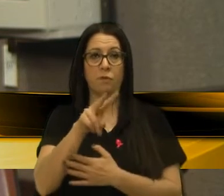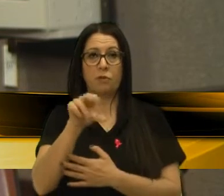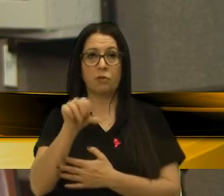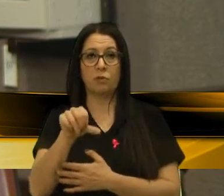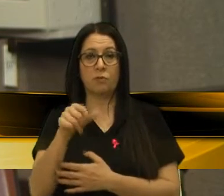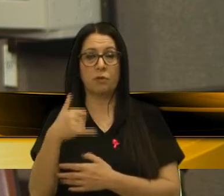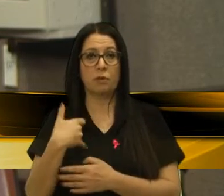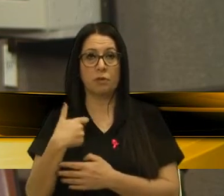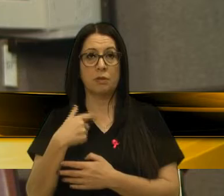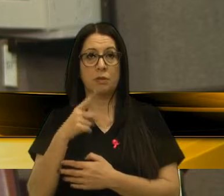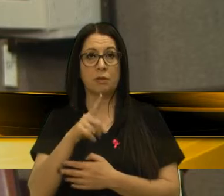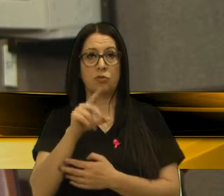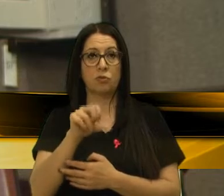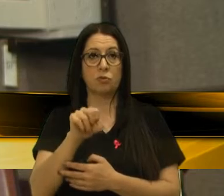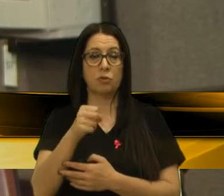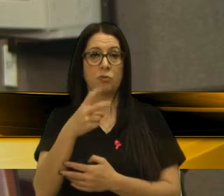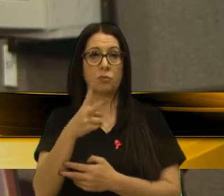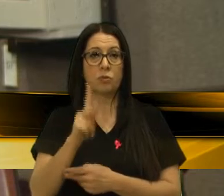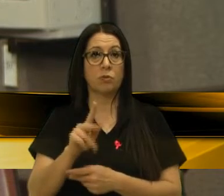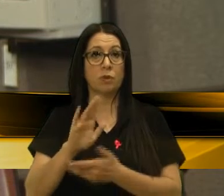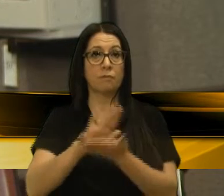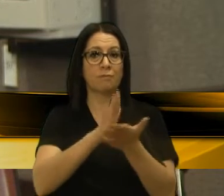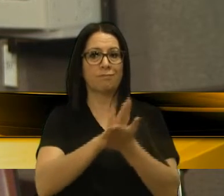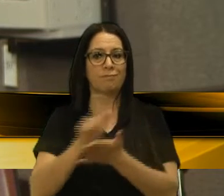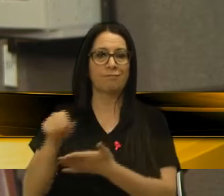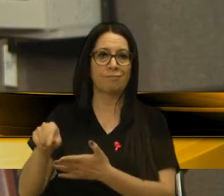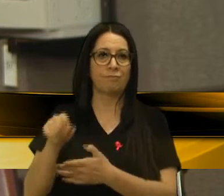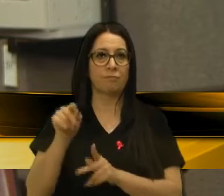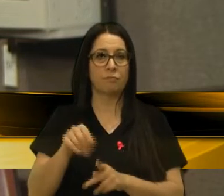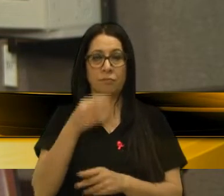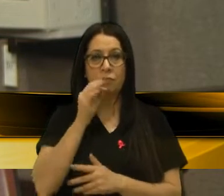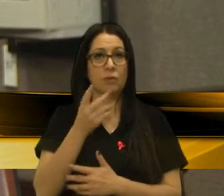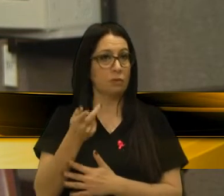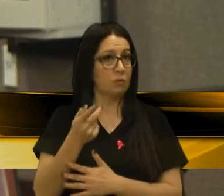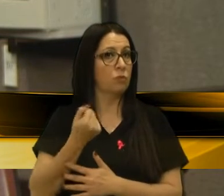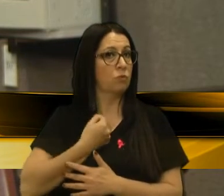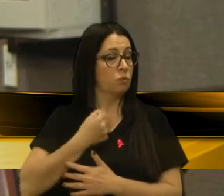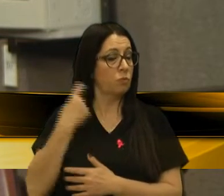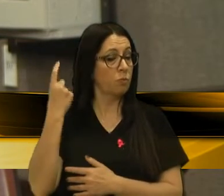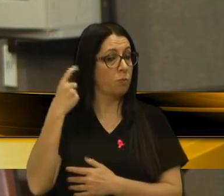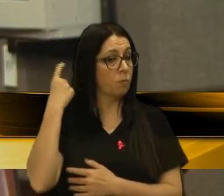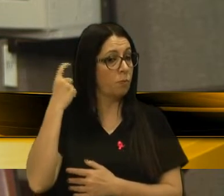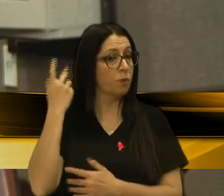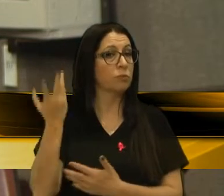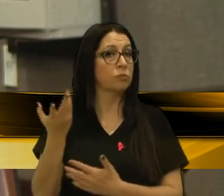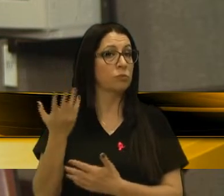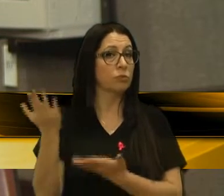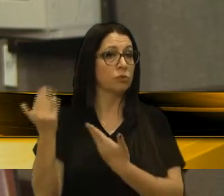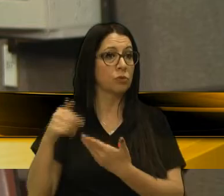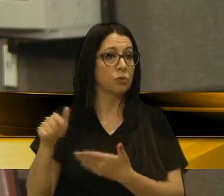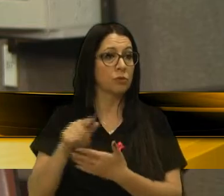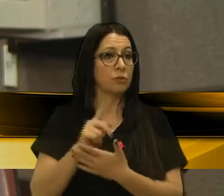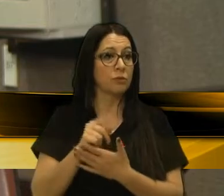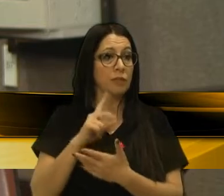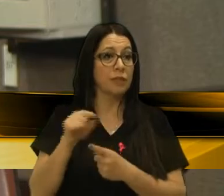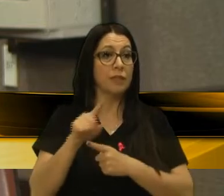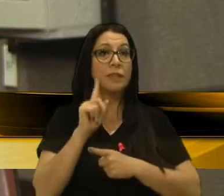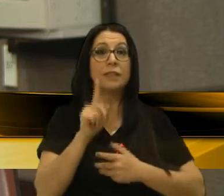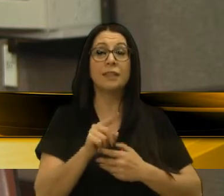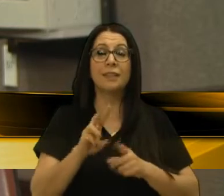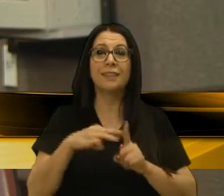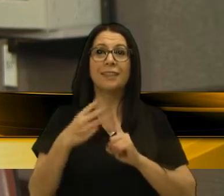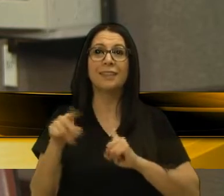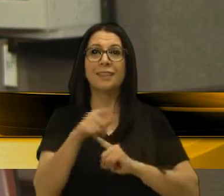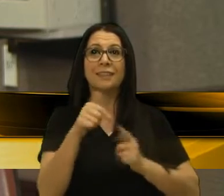pessoas foram vítimas de assassinato em Caxias do Sul. Gente, isso é um dado preocupante. Jovens que deveriam estar no mercado de trabalho,